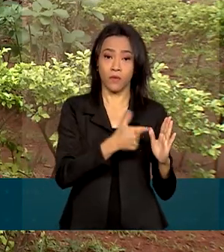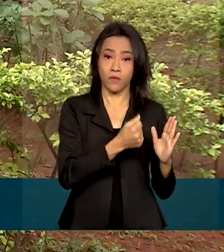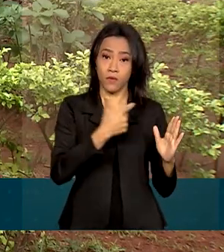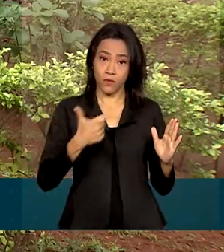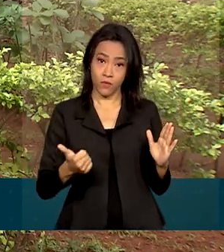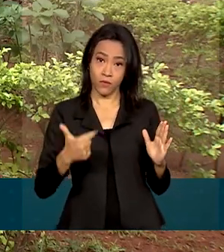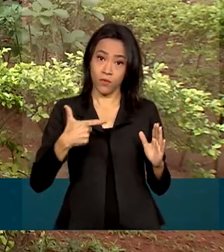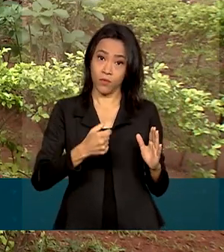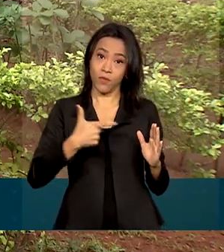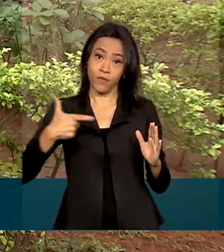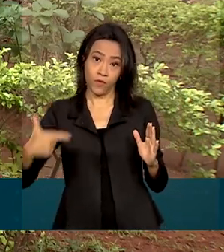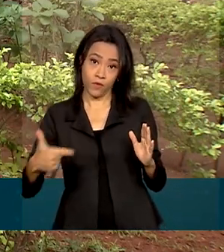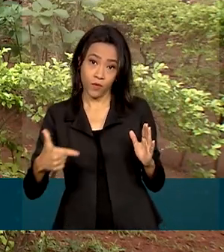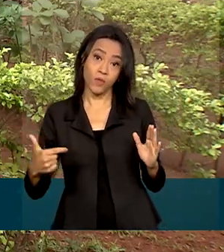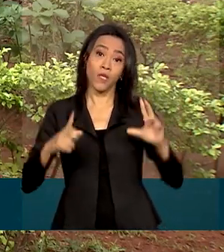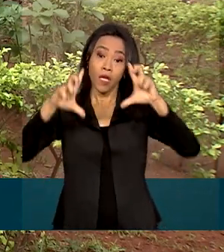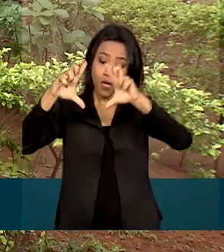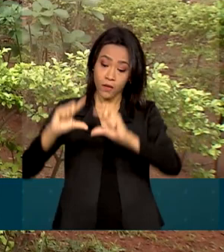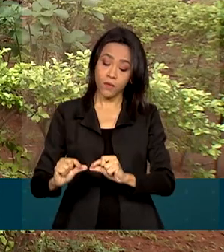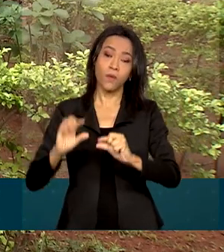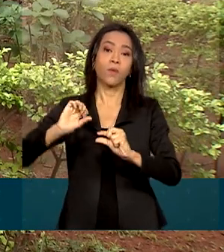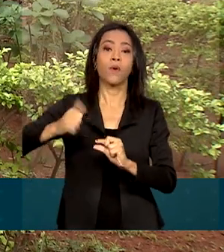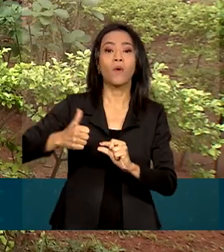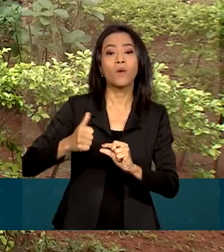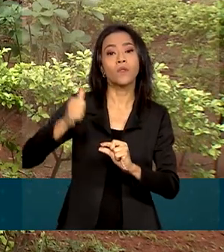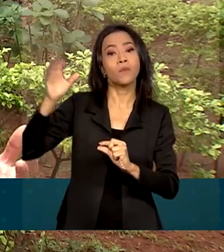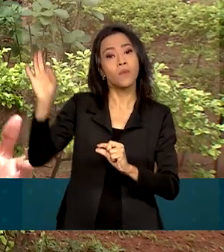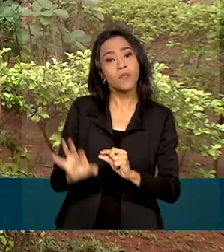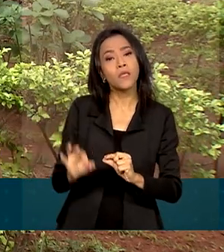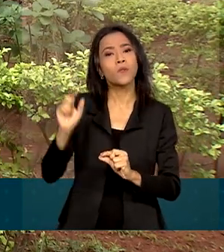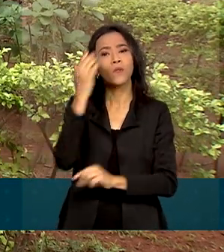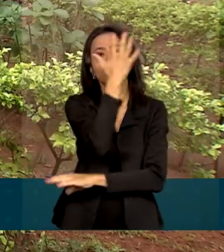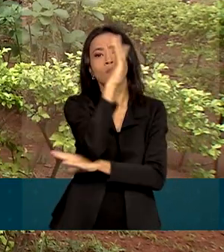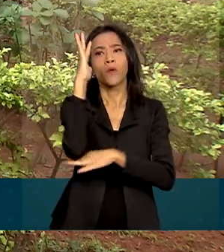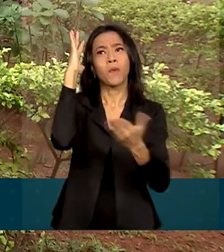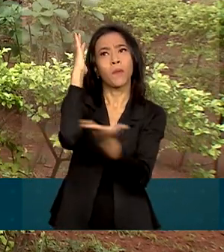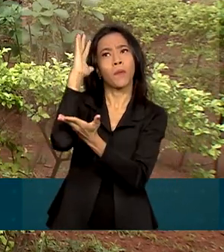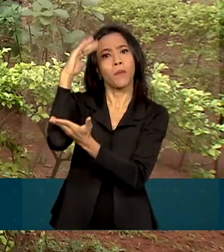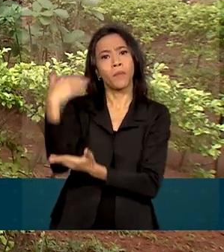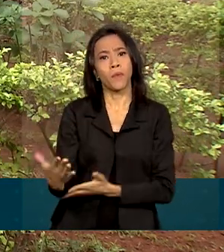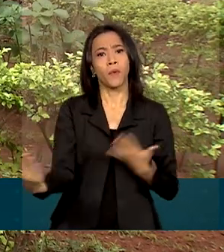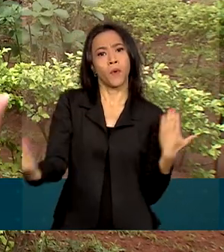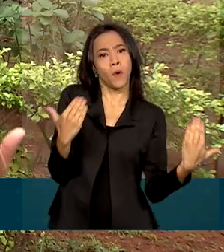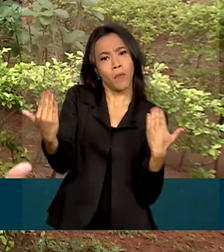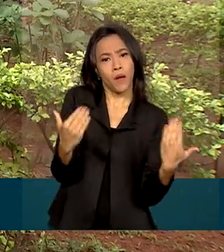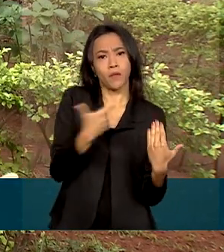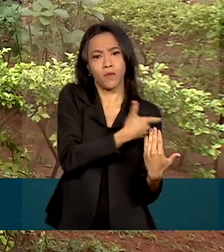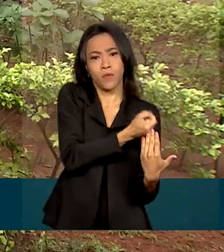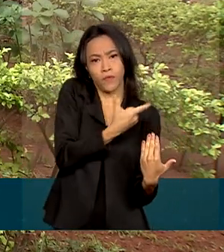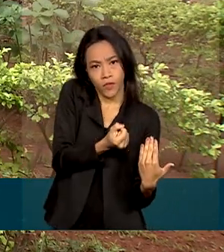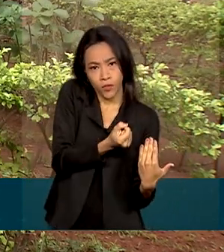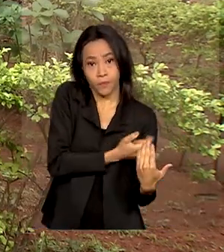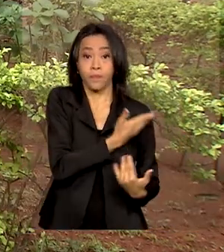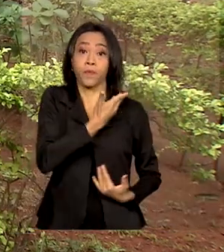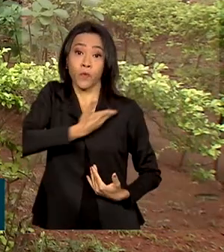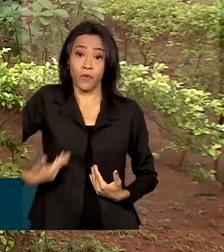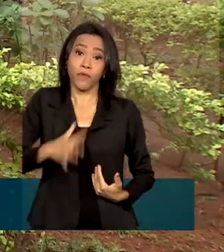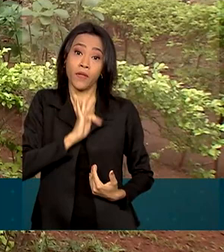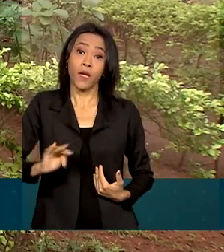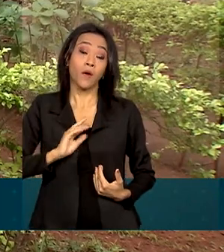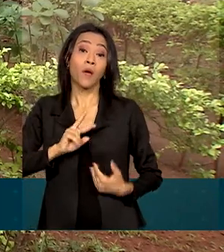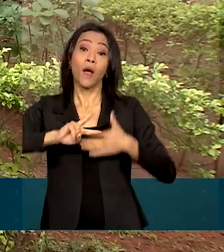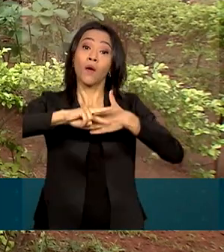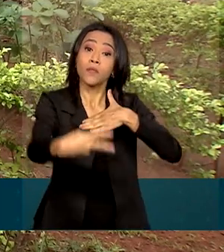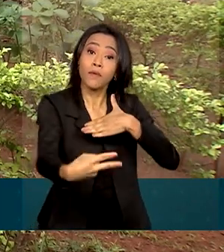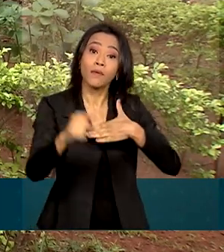registrada uma queda de 11% no desmatamento na Amazônia em relação a 2020. Segundo o governo federal, a queda é resultado